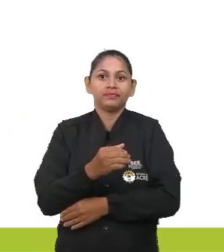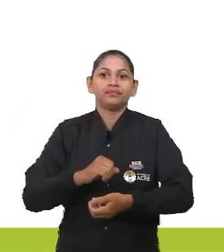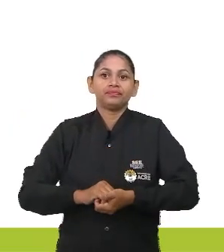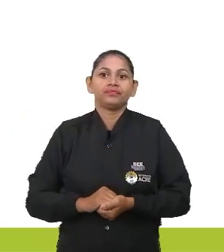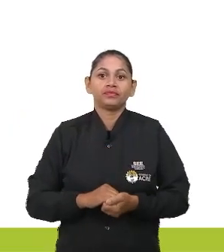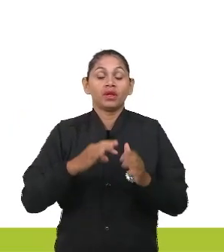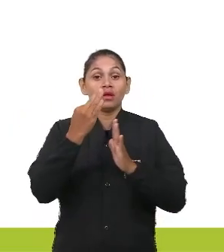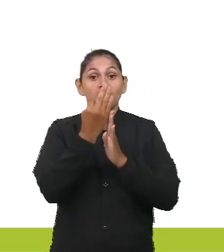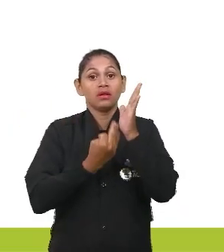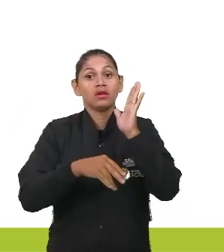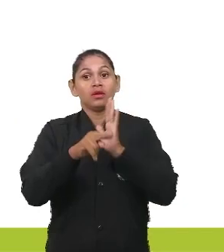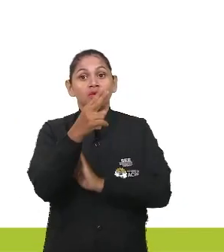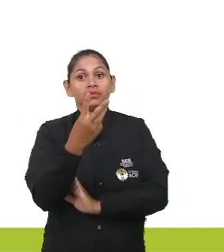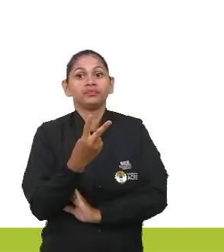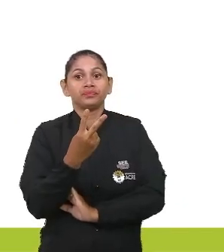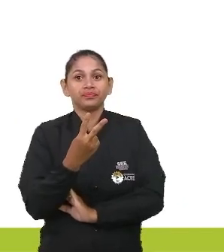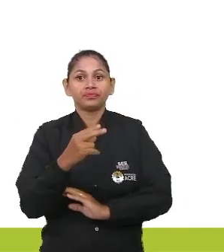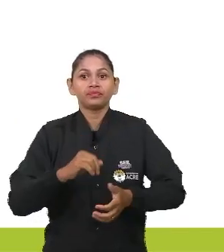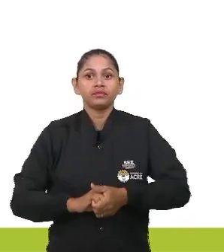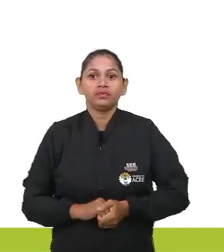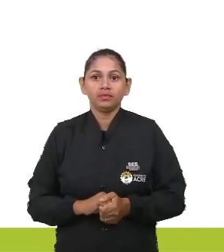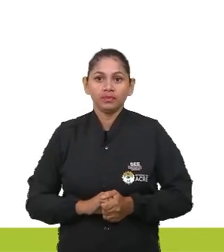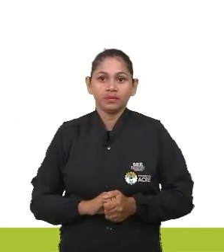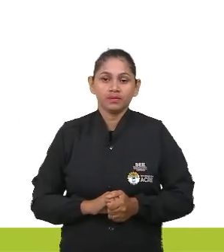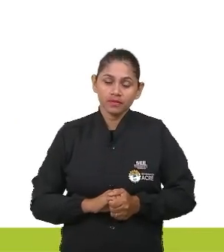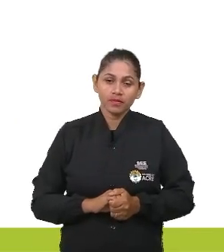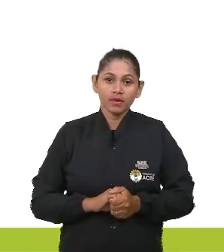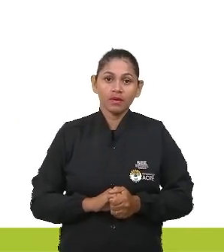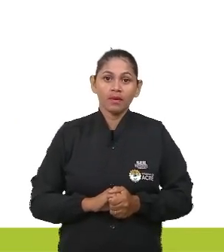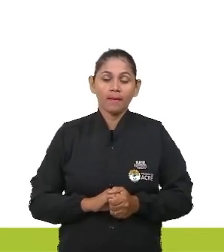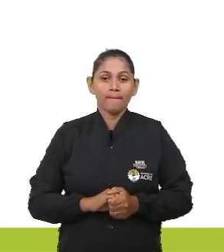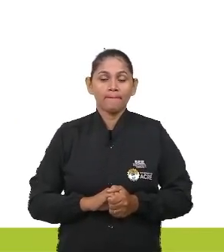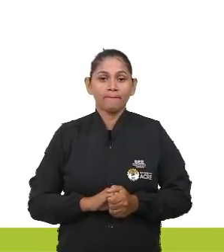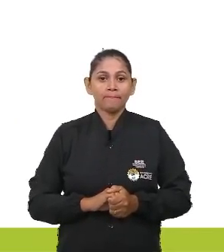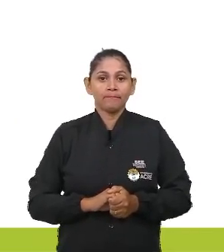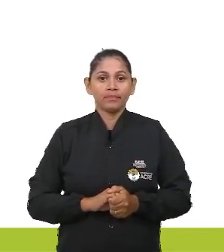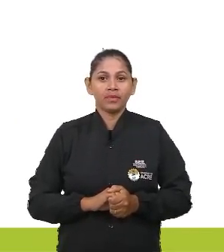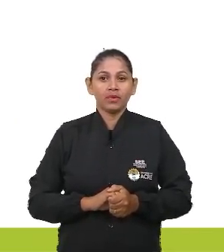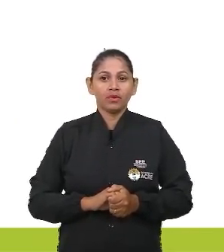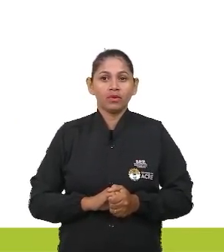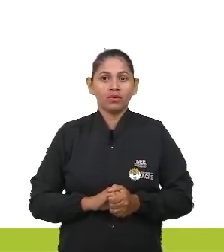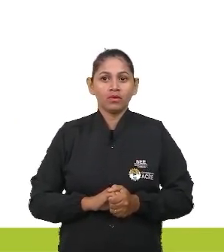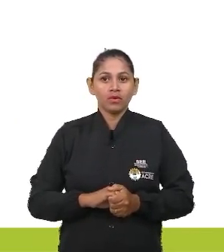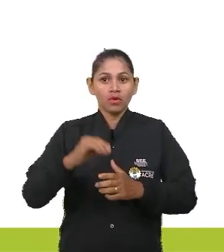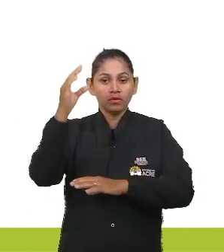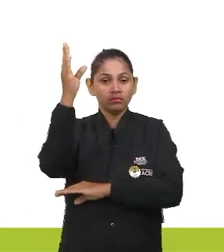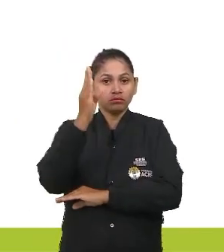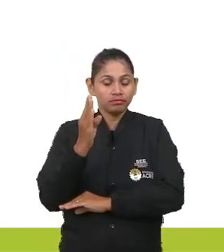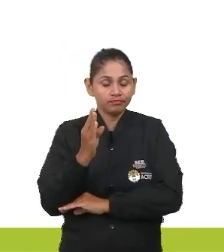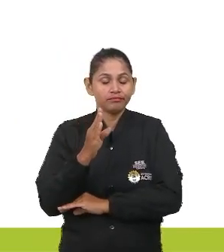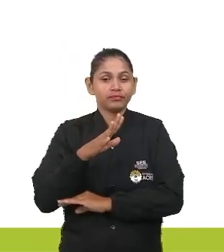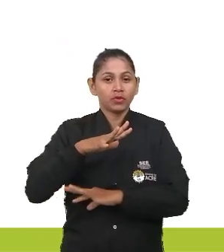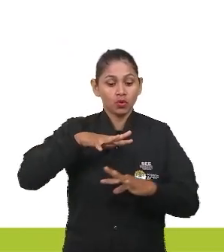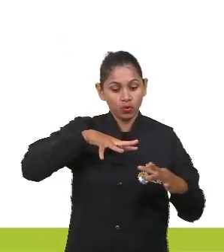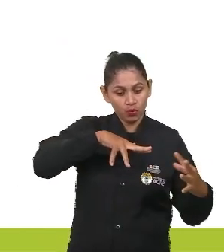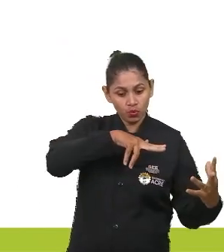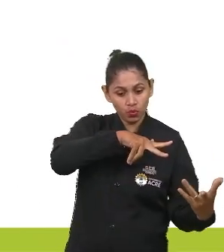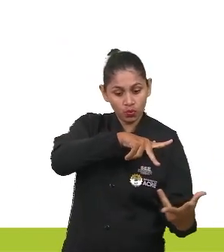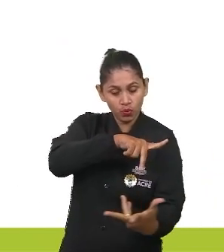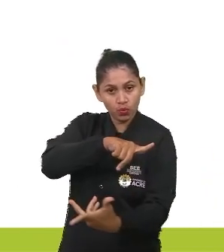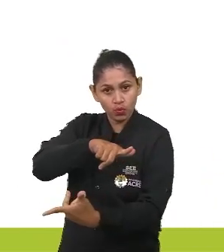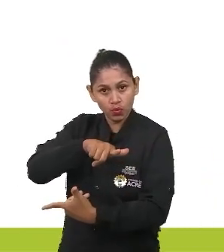do saneamento, o país definiu como objetivo universalizar os serviços básicos